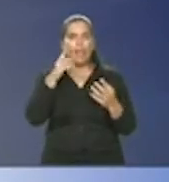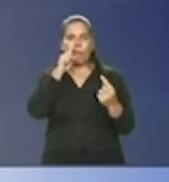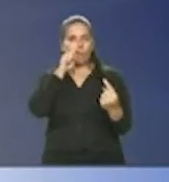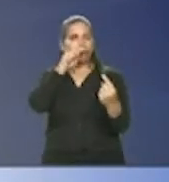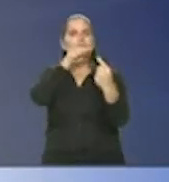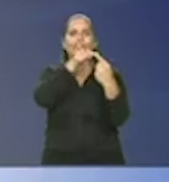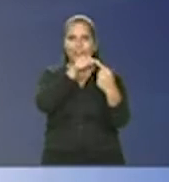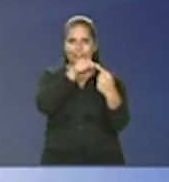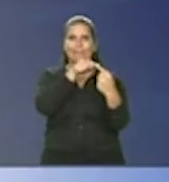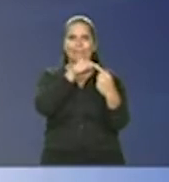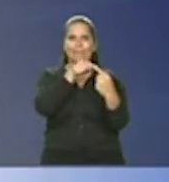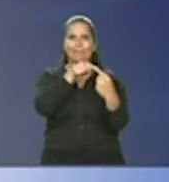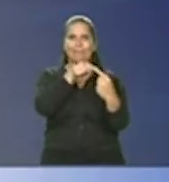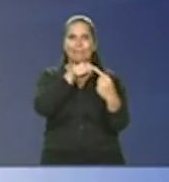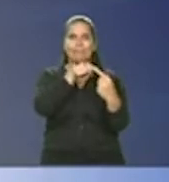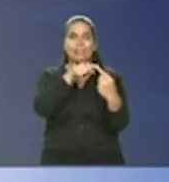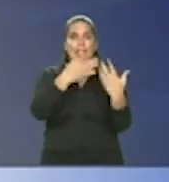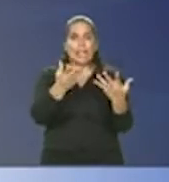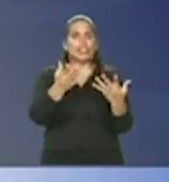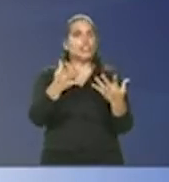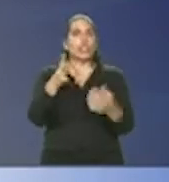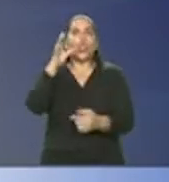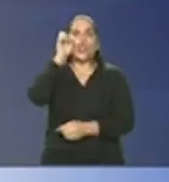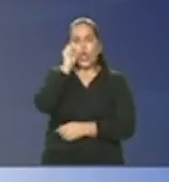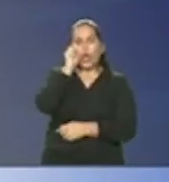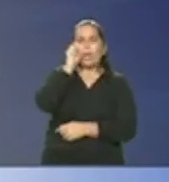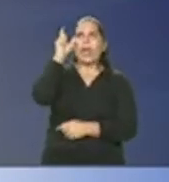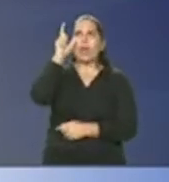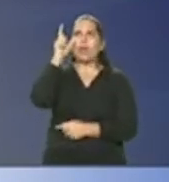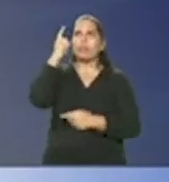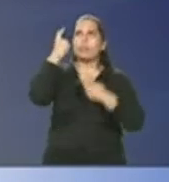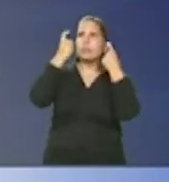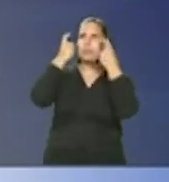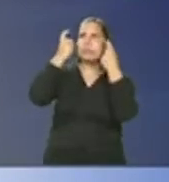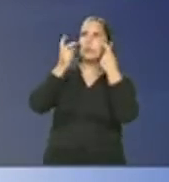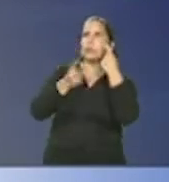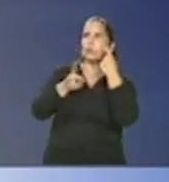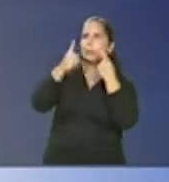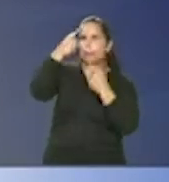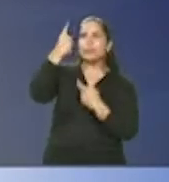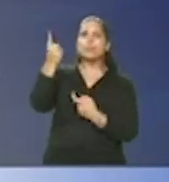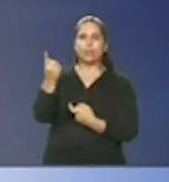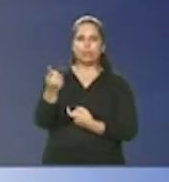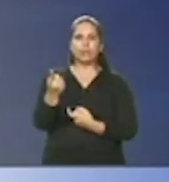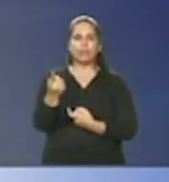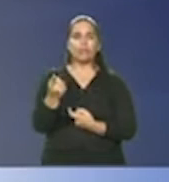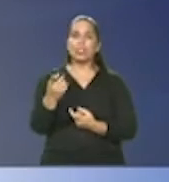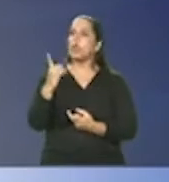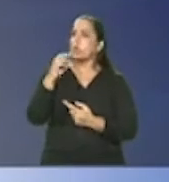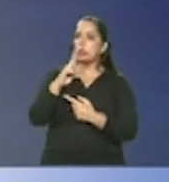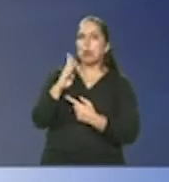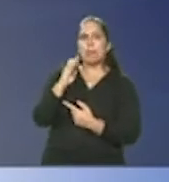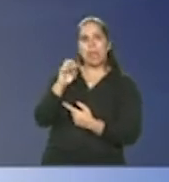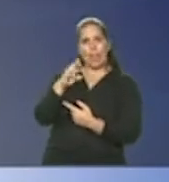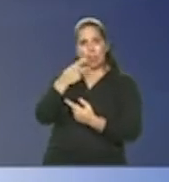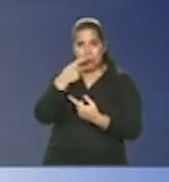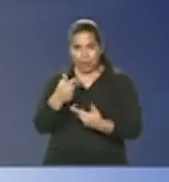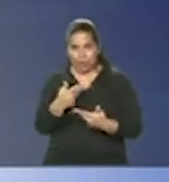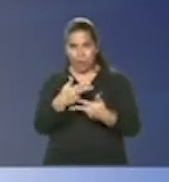e a gente dorme acorda pensando nisso é verdade doutor Bernardo o senhor gostaria de fazer